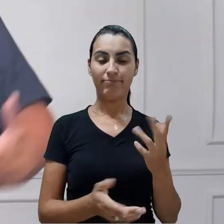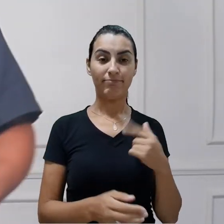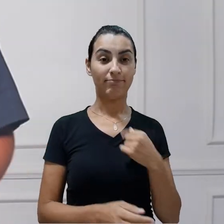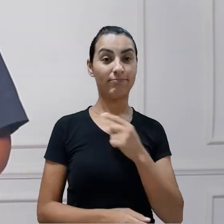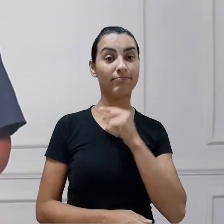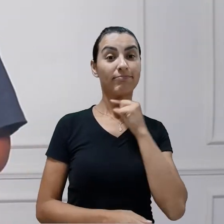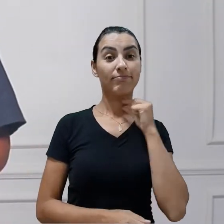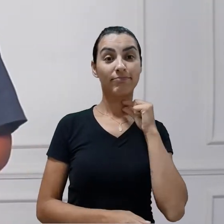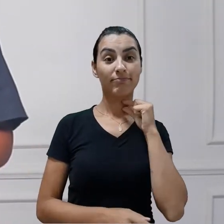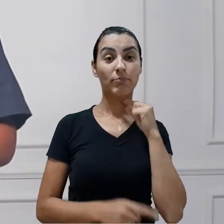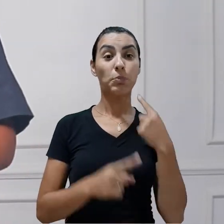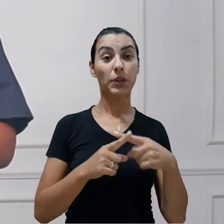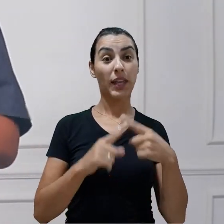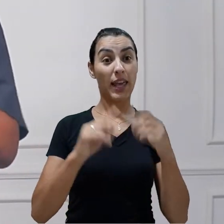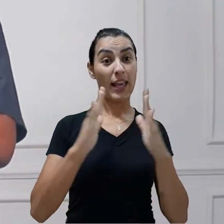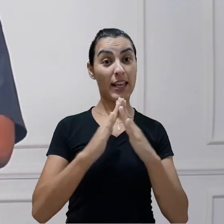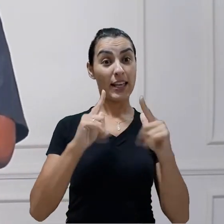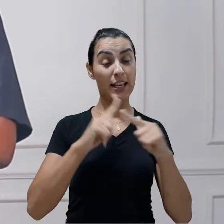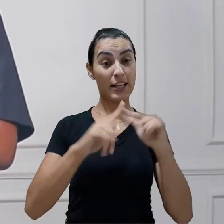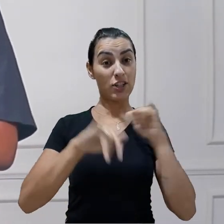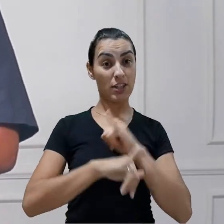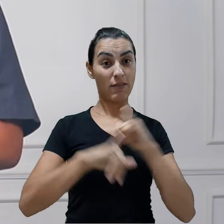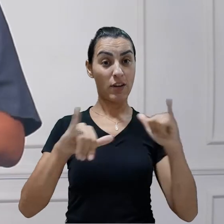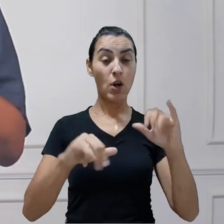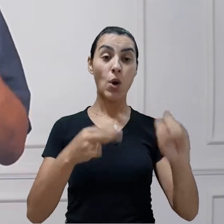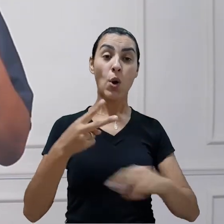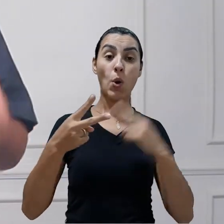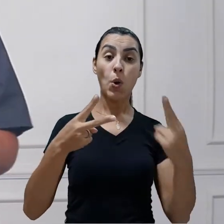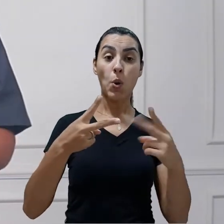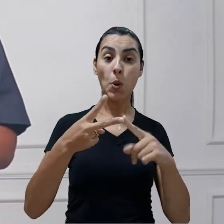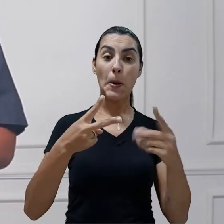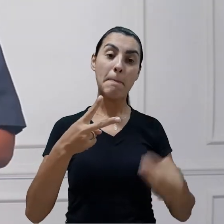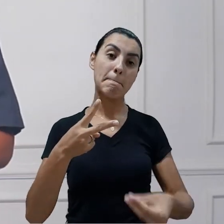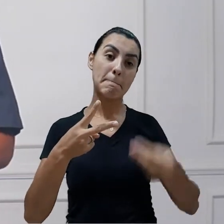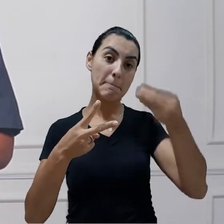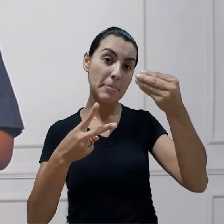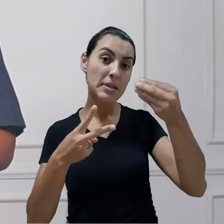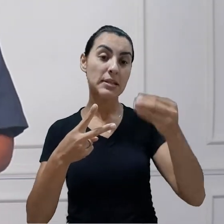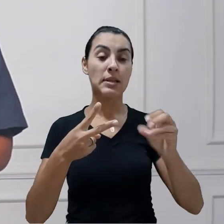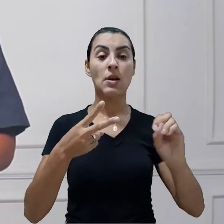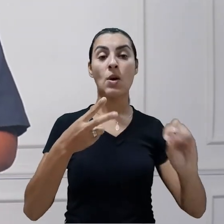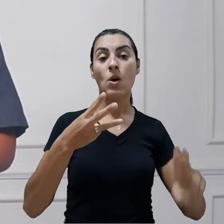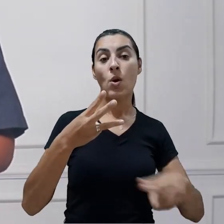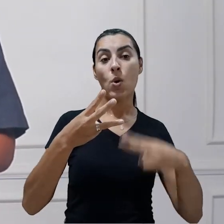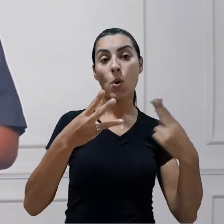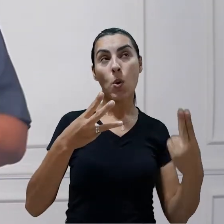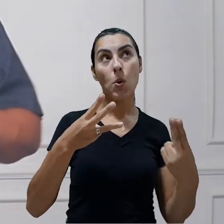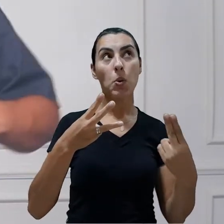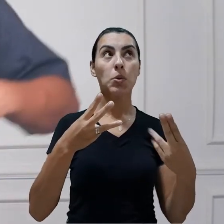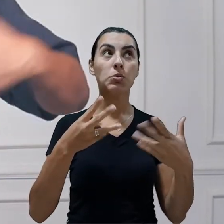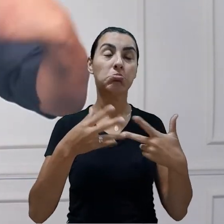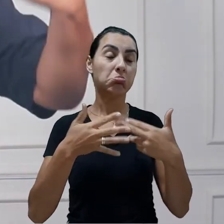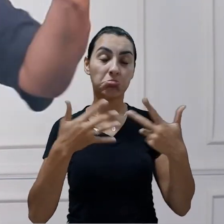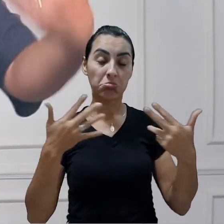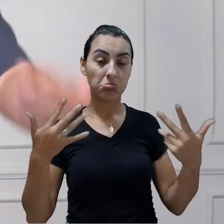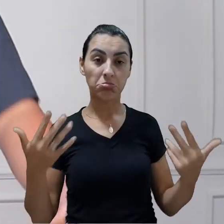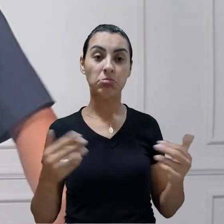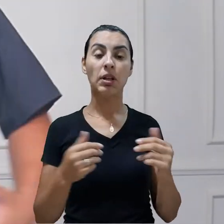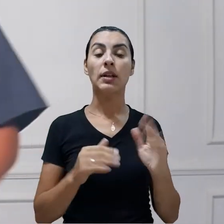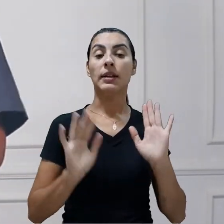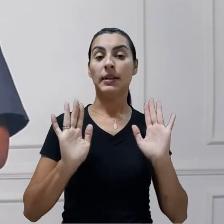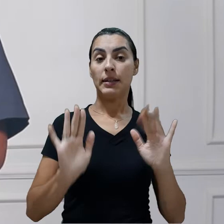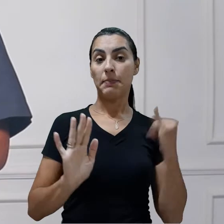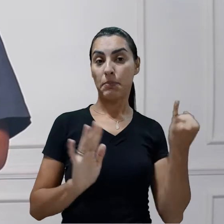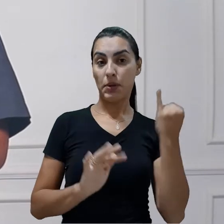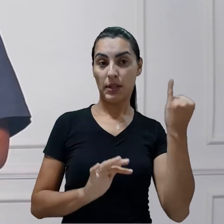igreja quem está falando. Ou, quando eu tenho uma celebração, algo que é mais importante também. Então, eu